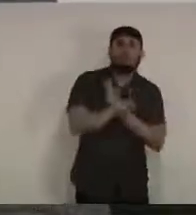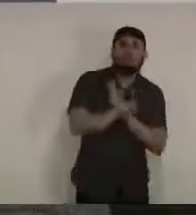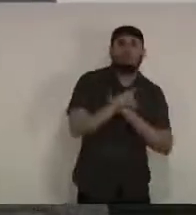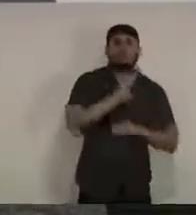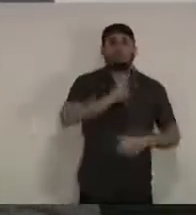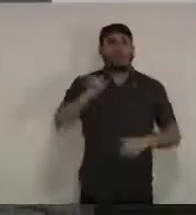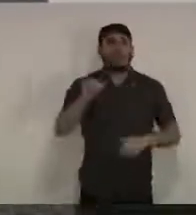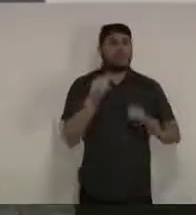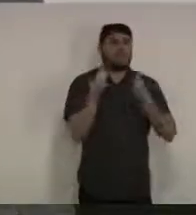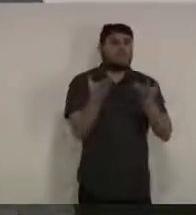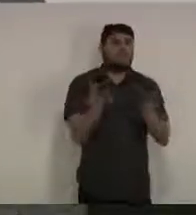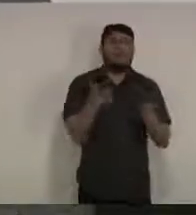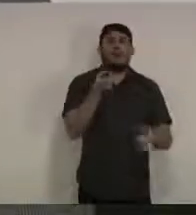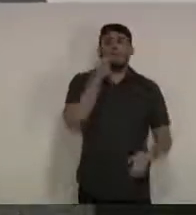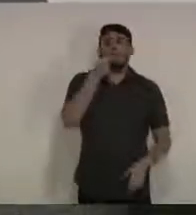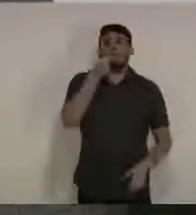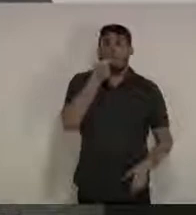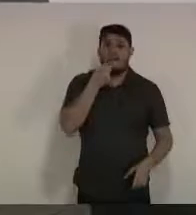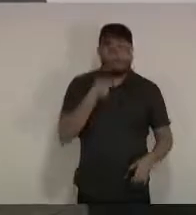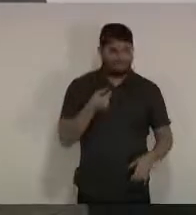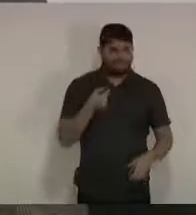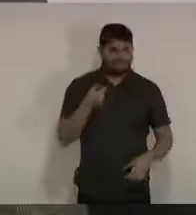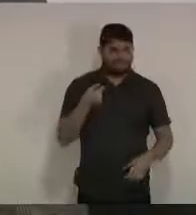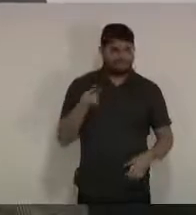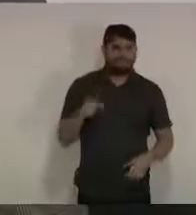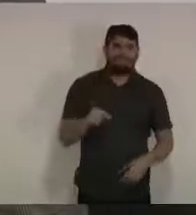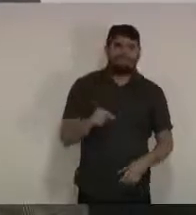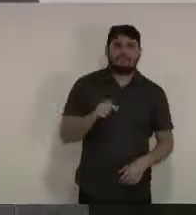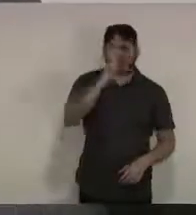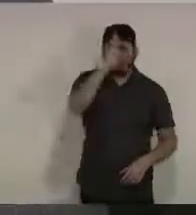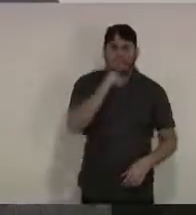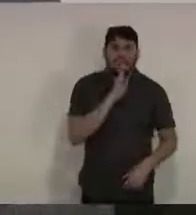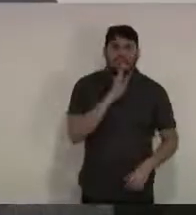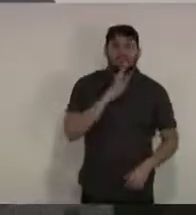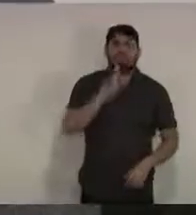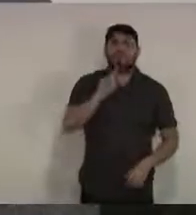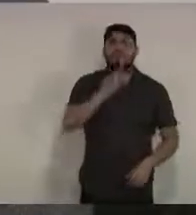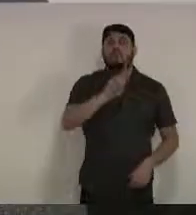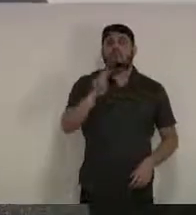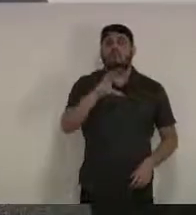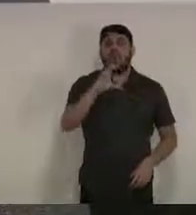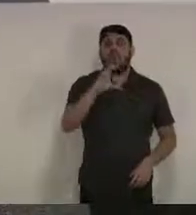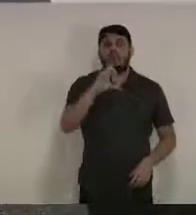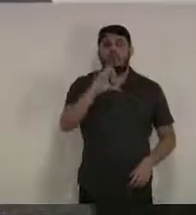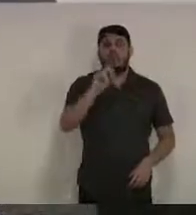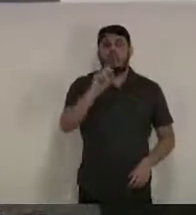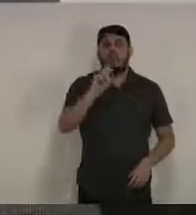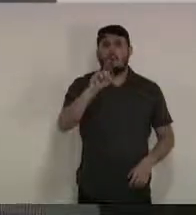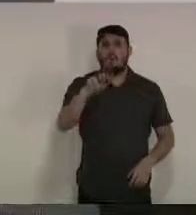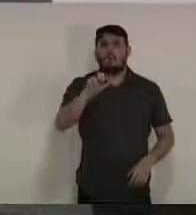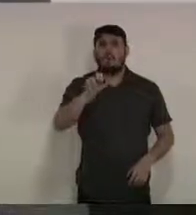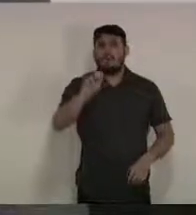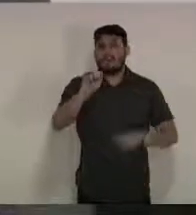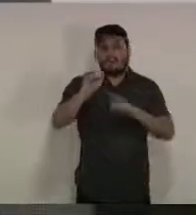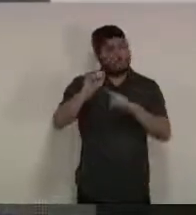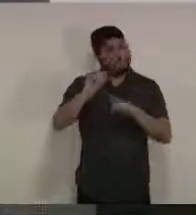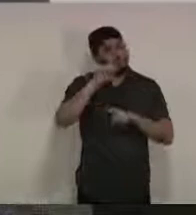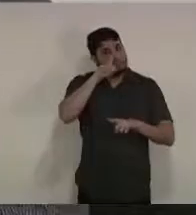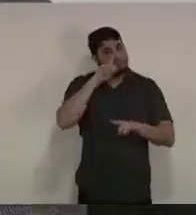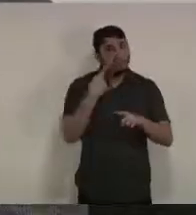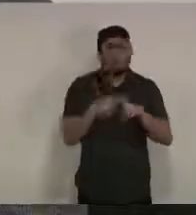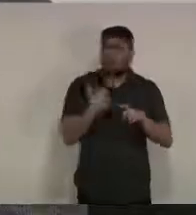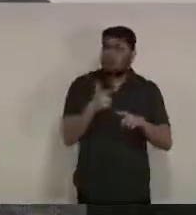hidroxicloroquina é uma droga que tem consequências que tem efeitos colaterais que precisam de um